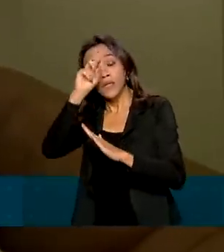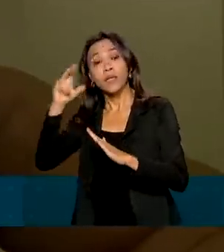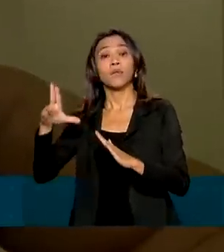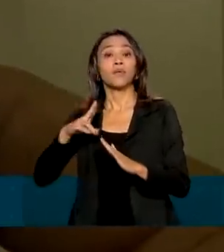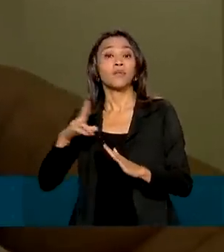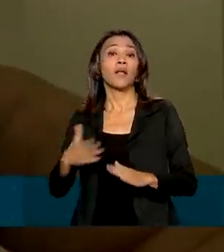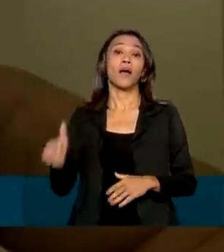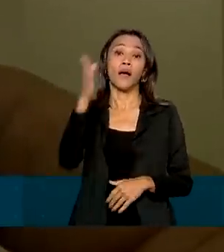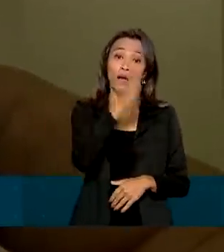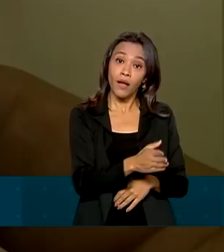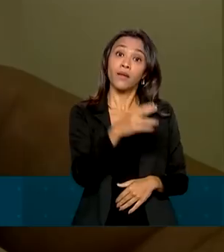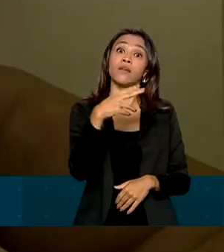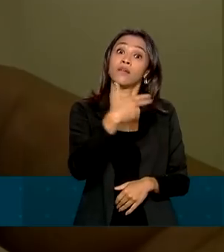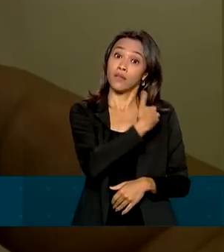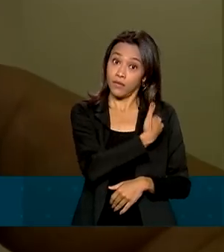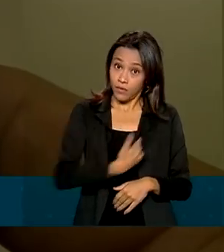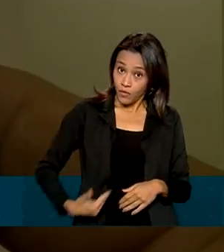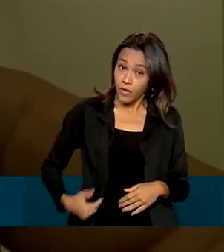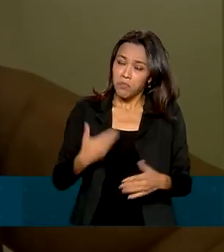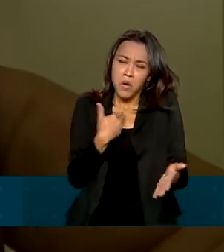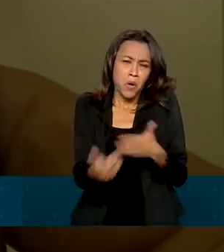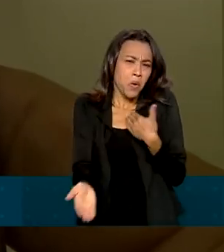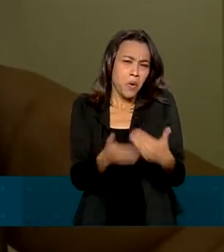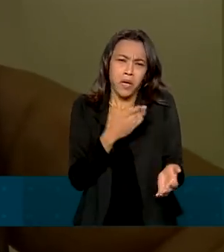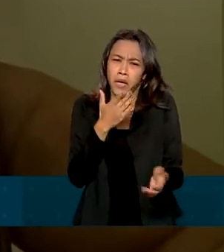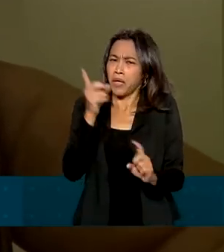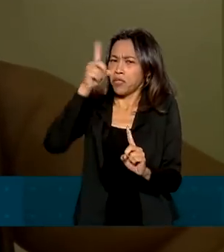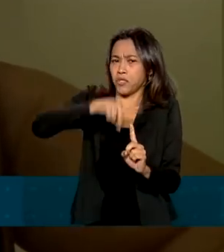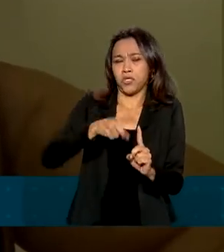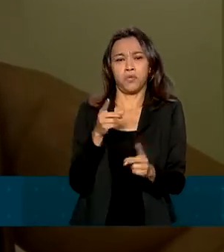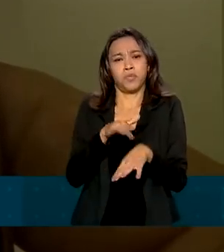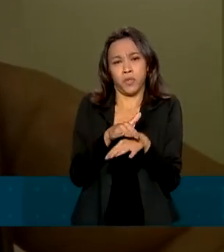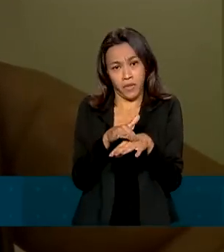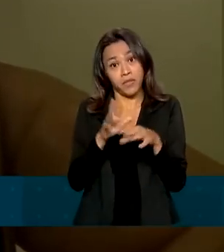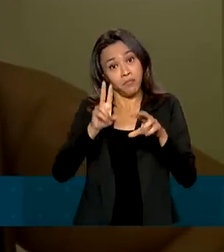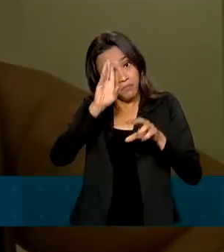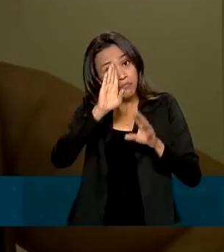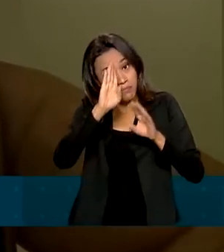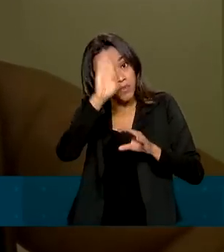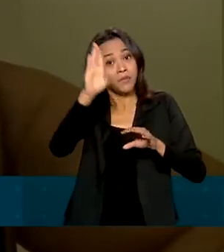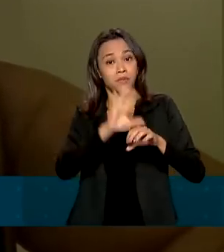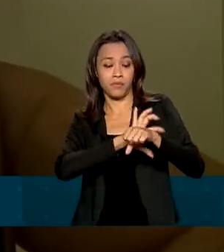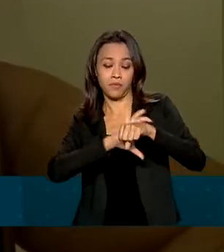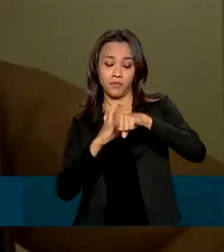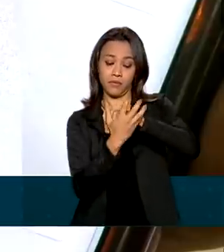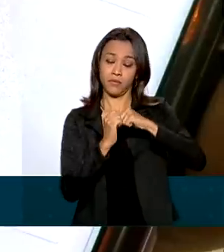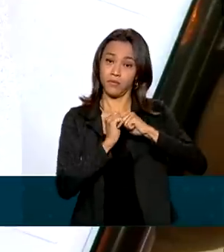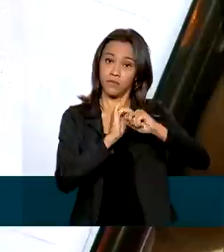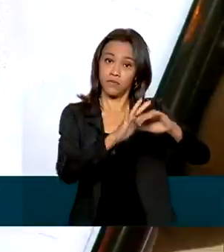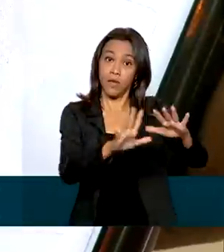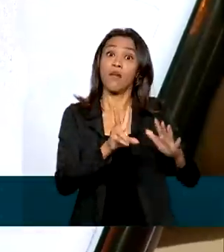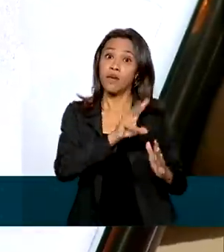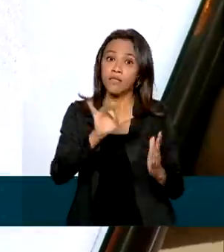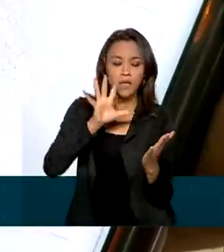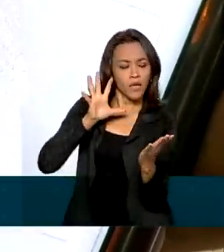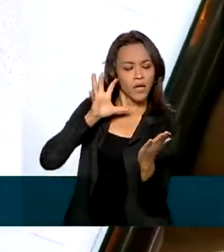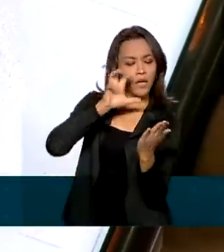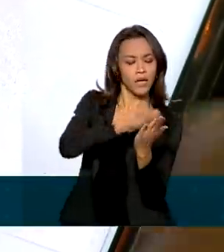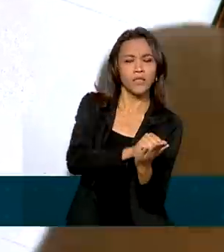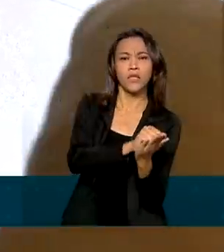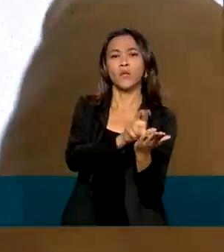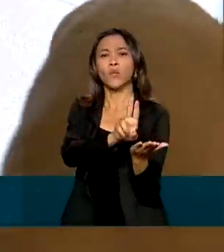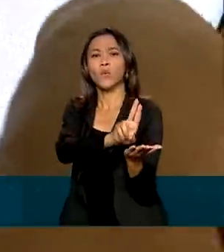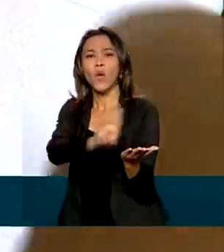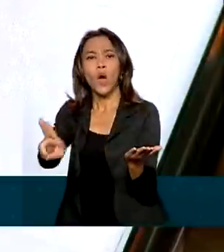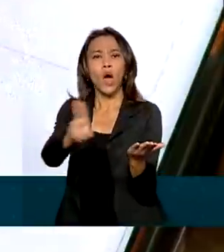e para qualquer tipo de doença, inclusive a da Covid-19. Nesse caso ficará registrado o